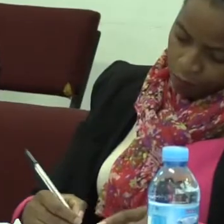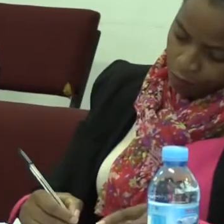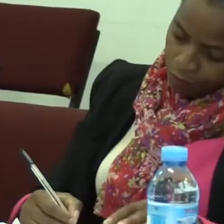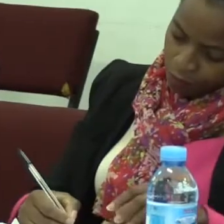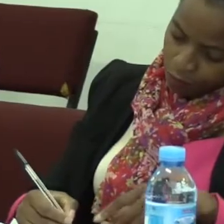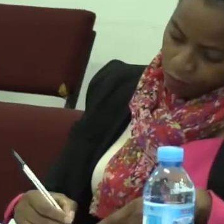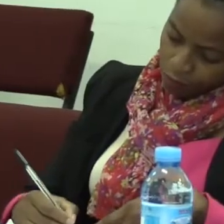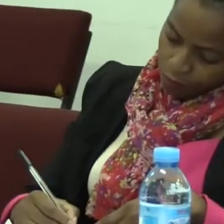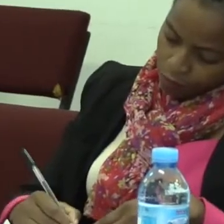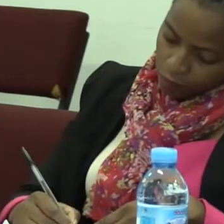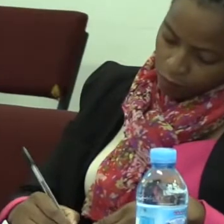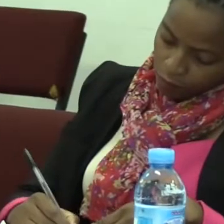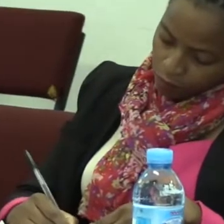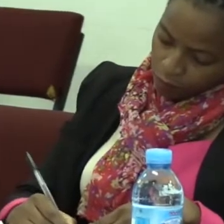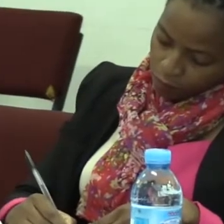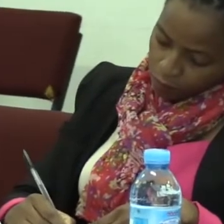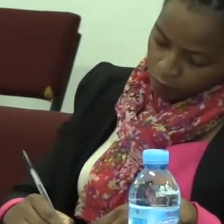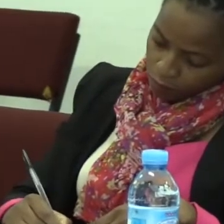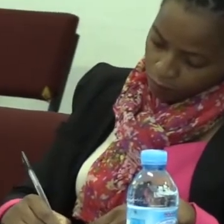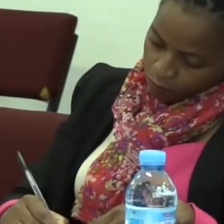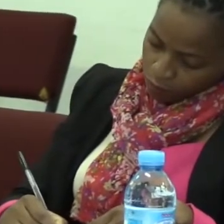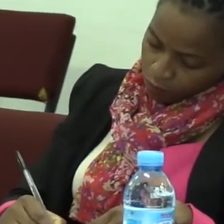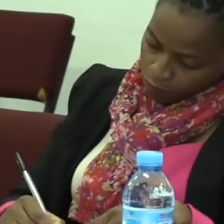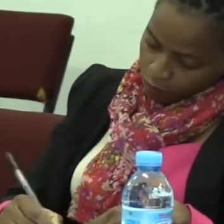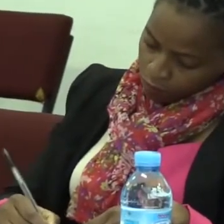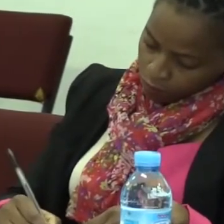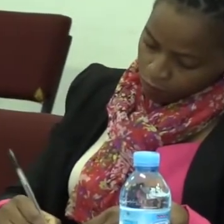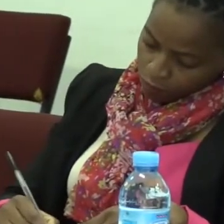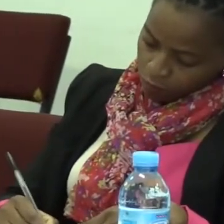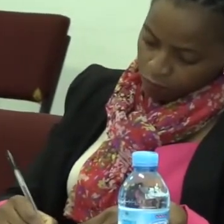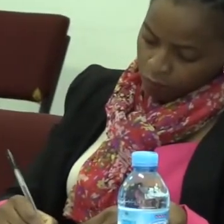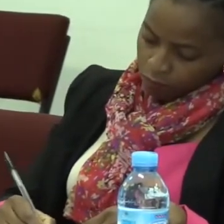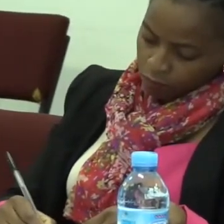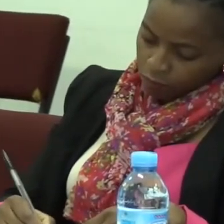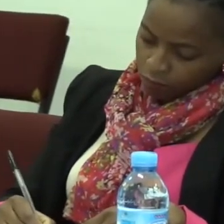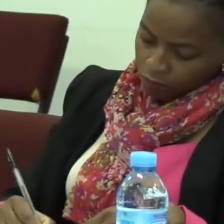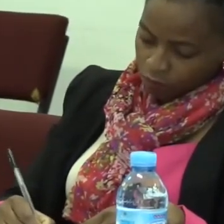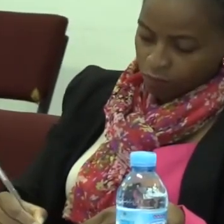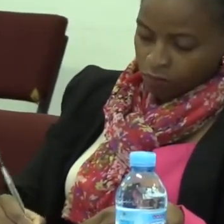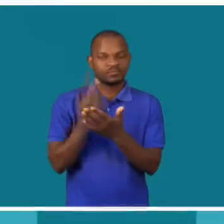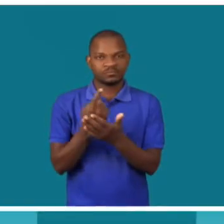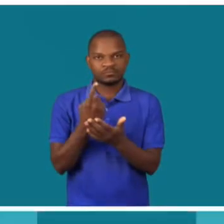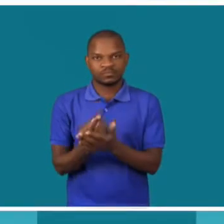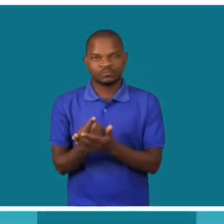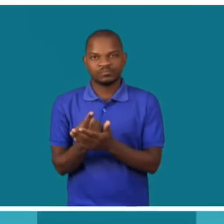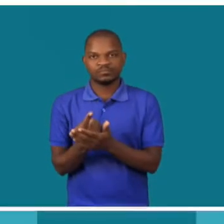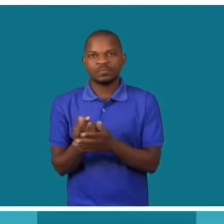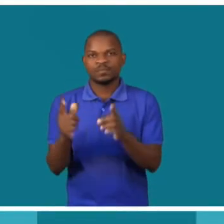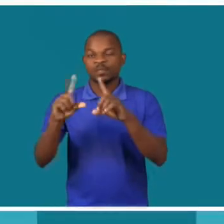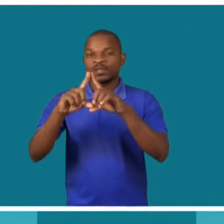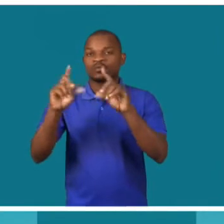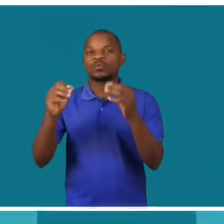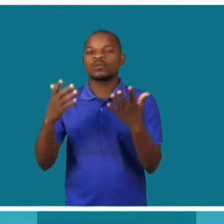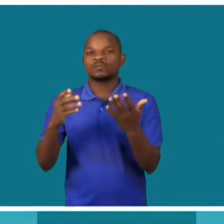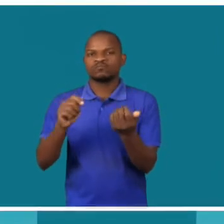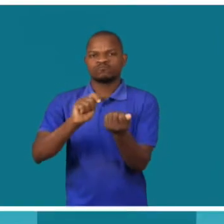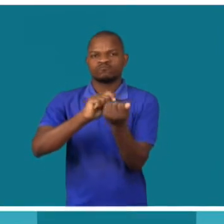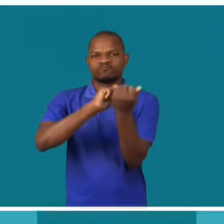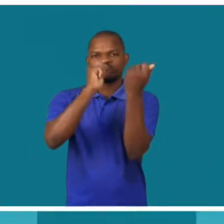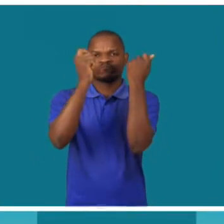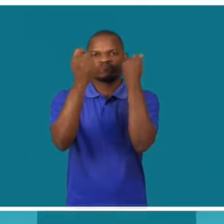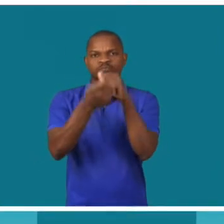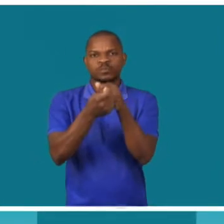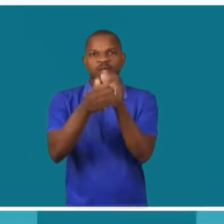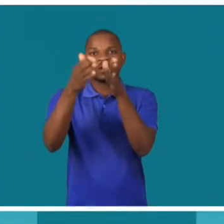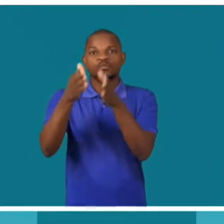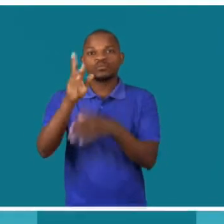importante que os profissionais de comunicação estejam informados sobre o assunto. Um papel muito preponderante naquilo